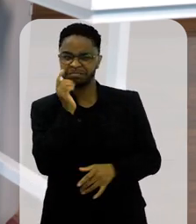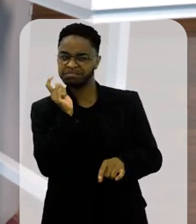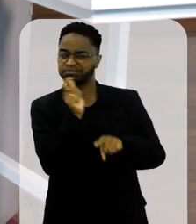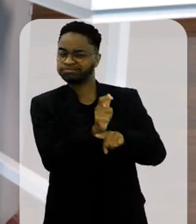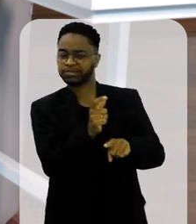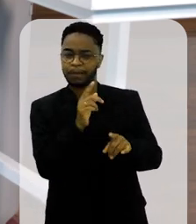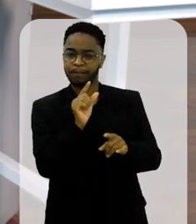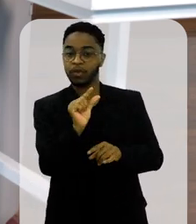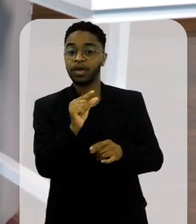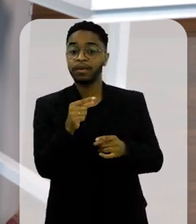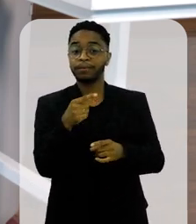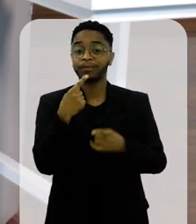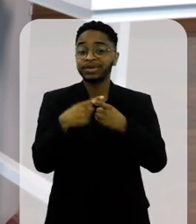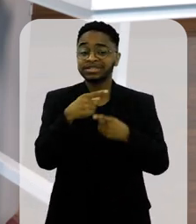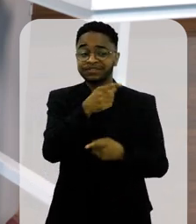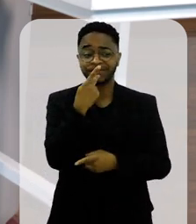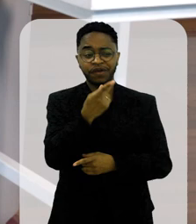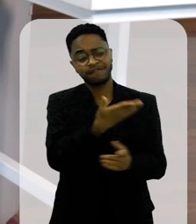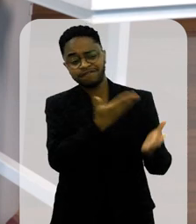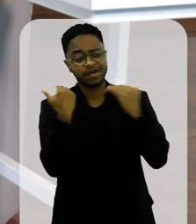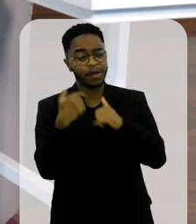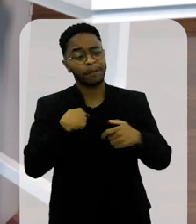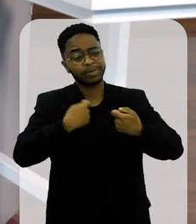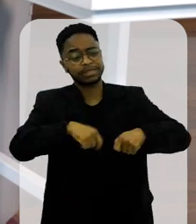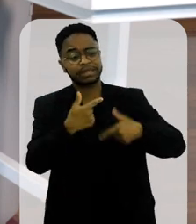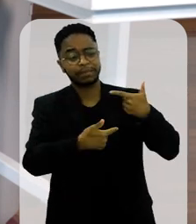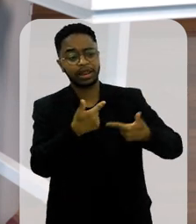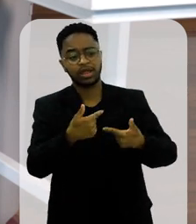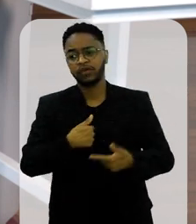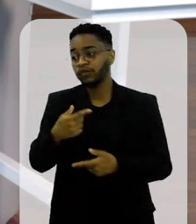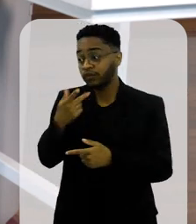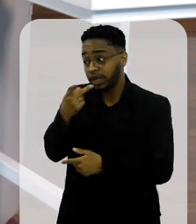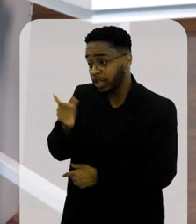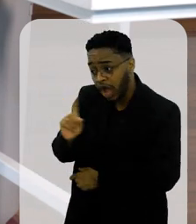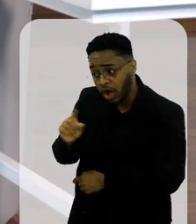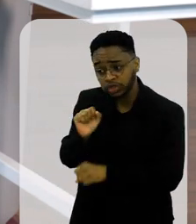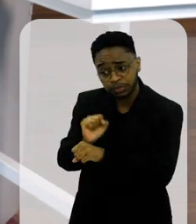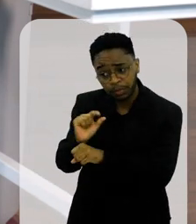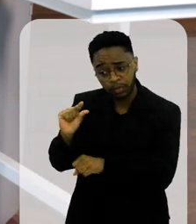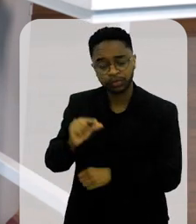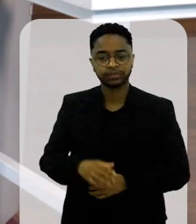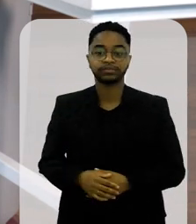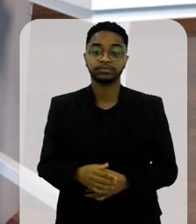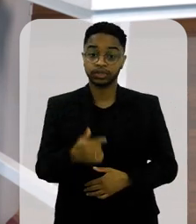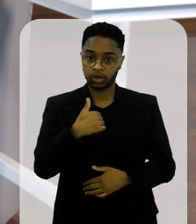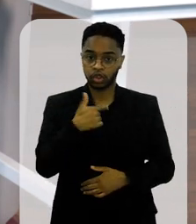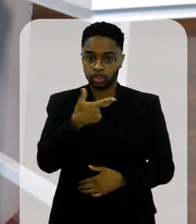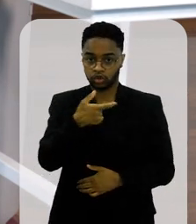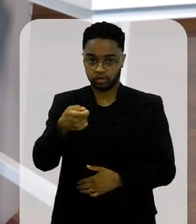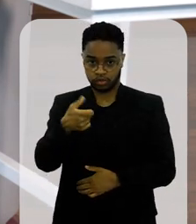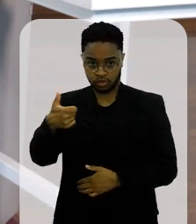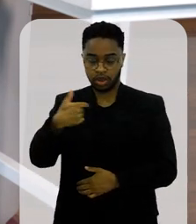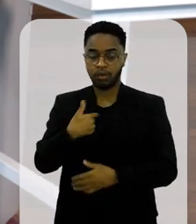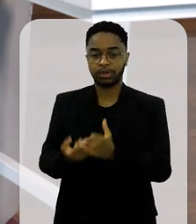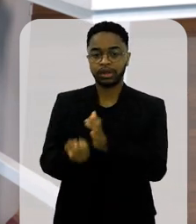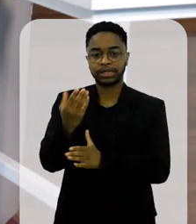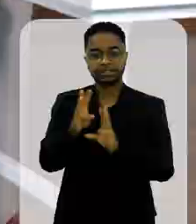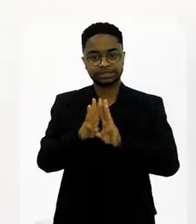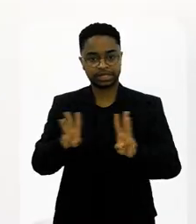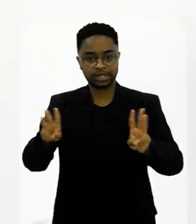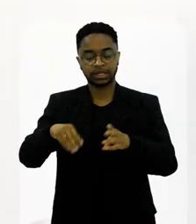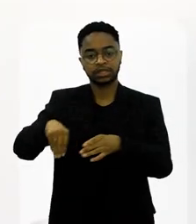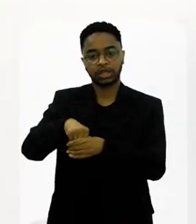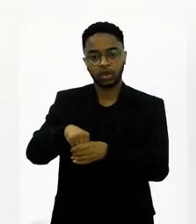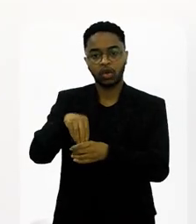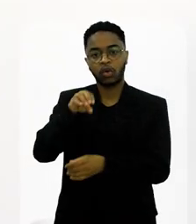muito indelicado, porque você estava dizendo, vamos embora, eu tenho que trabalhar. E você, não, peraí, não é bem assim. Em 2001, eu criei um